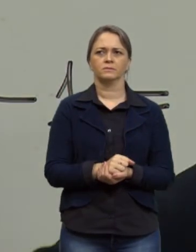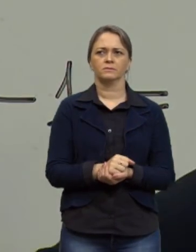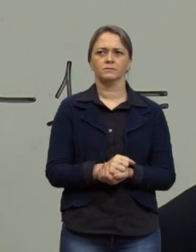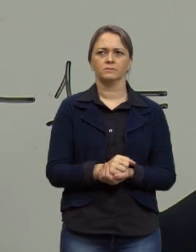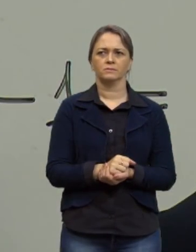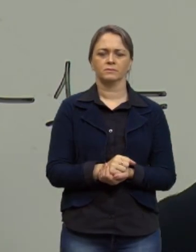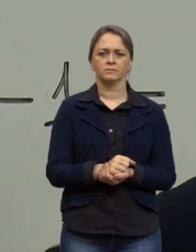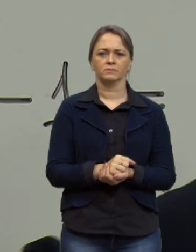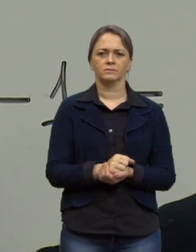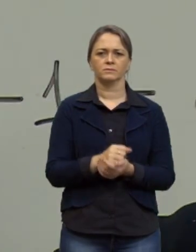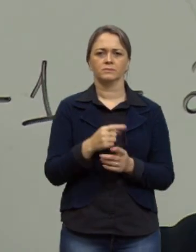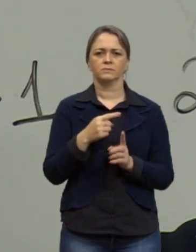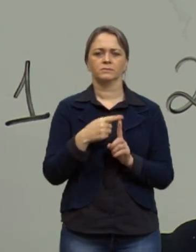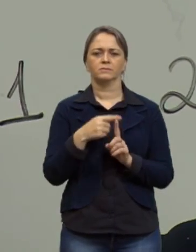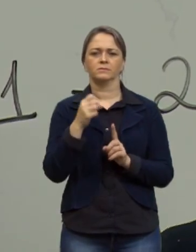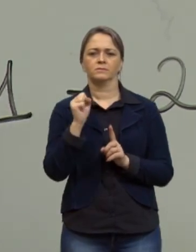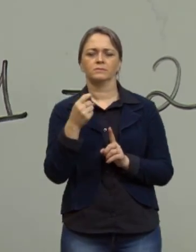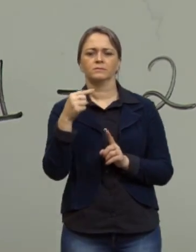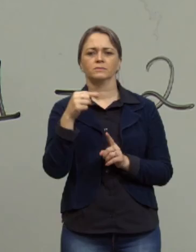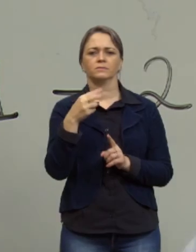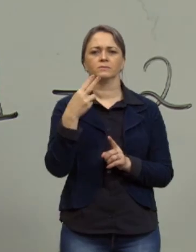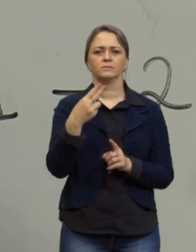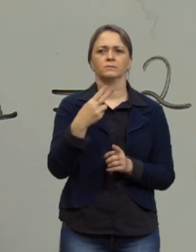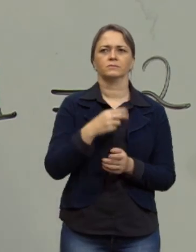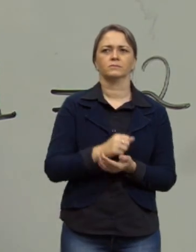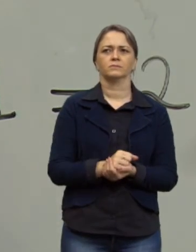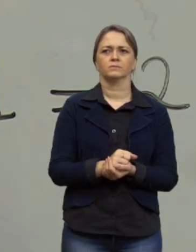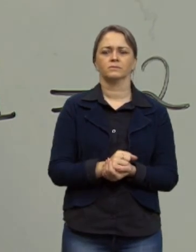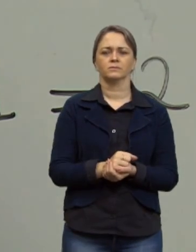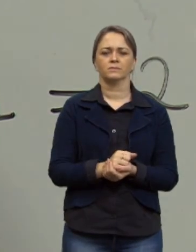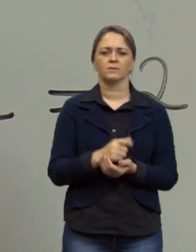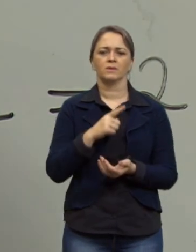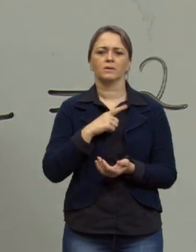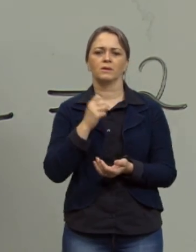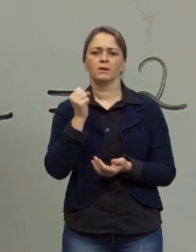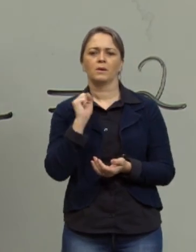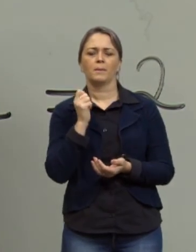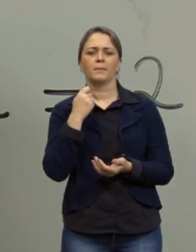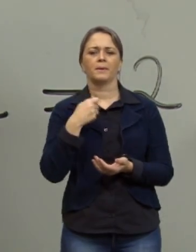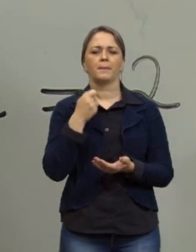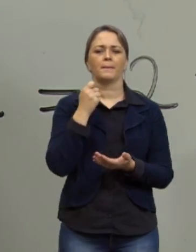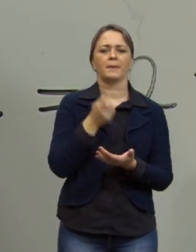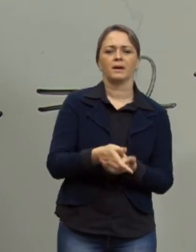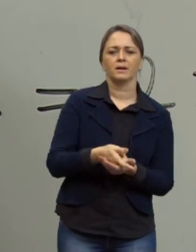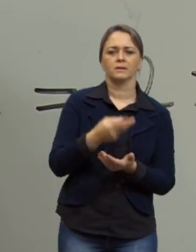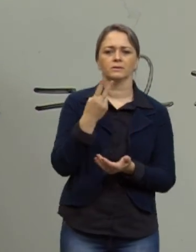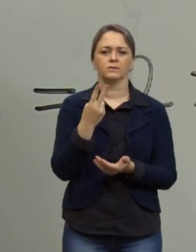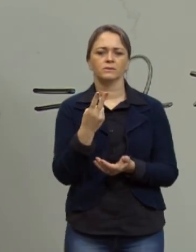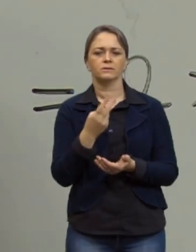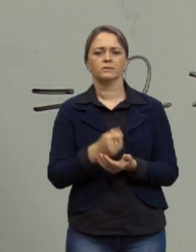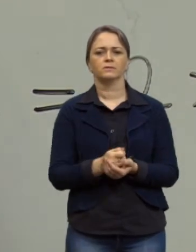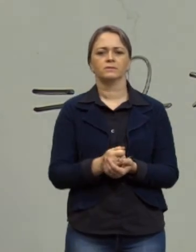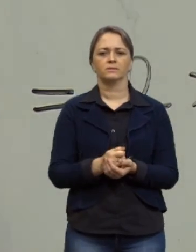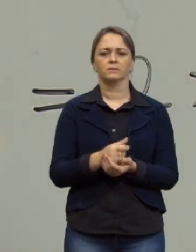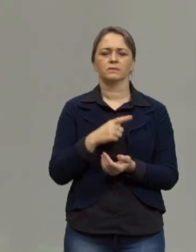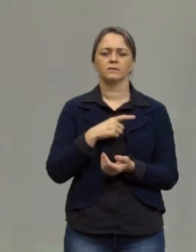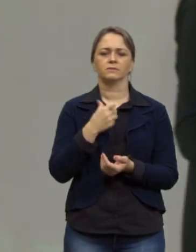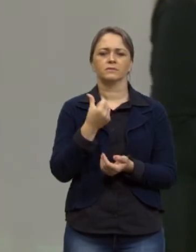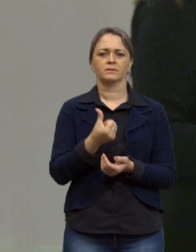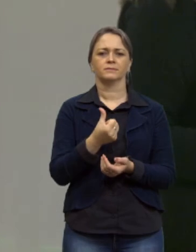mais 8 menos 2 ou seja tenho 8 devo 2 tenho 6